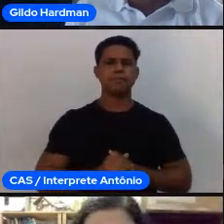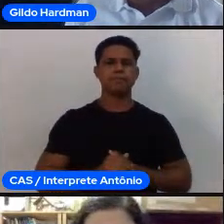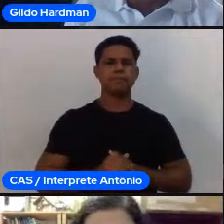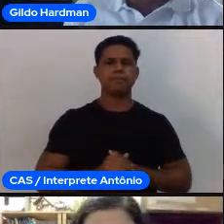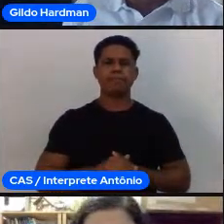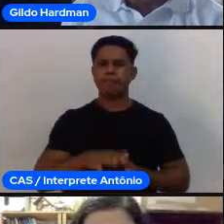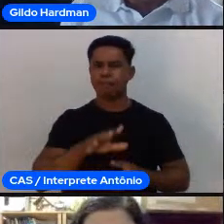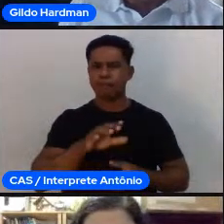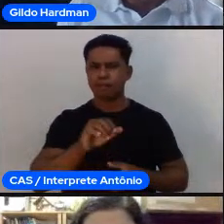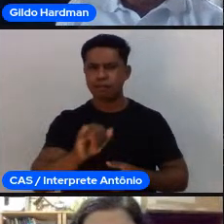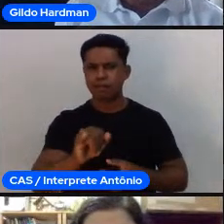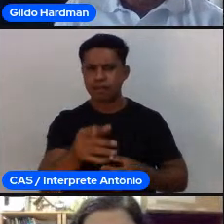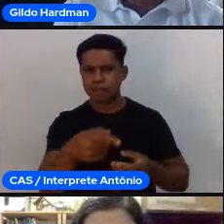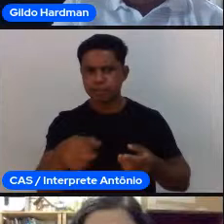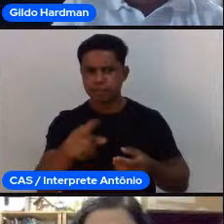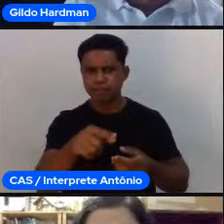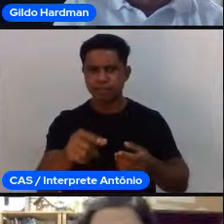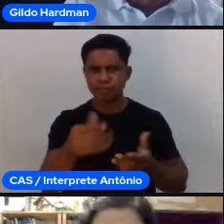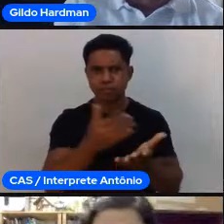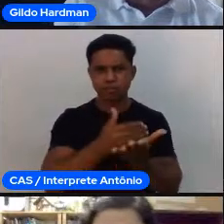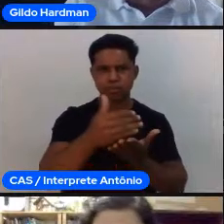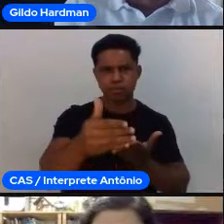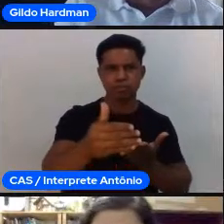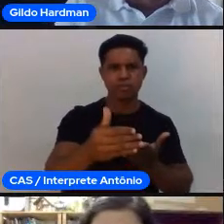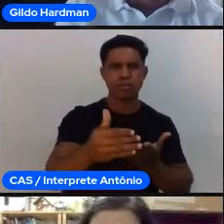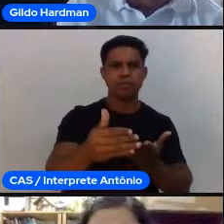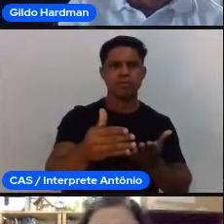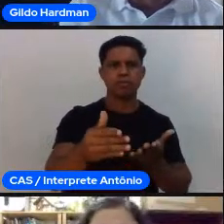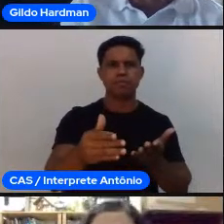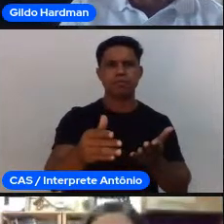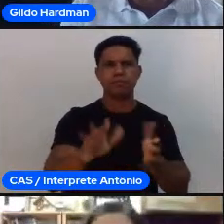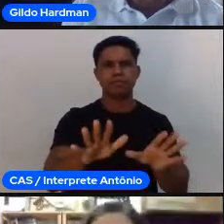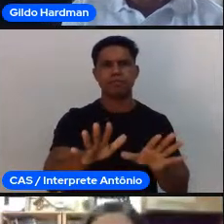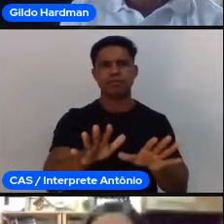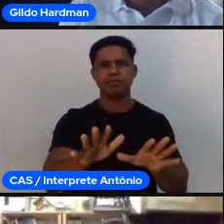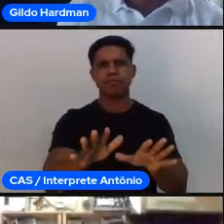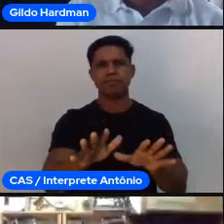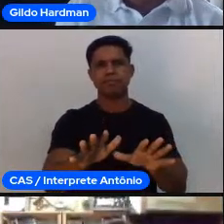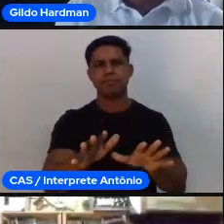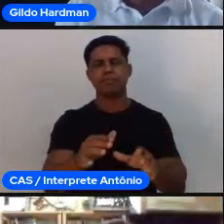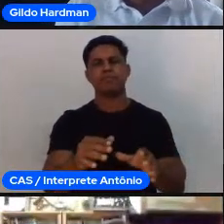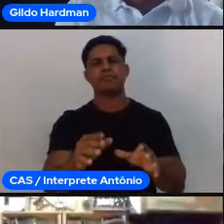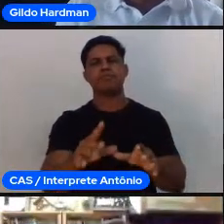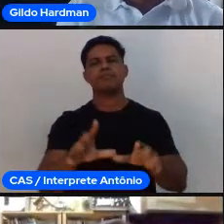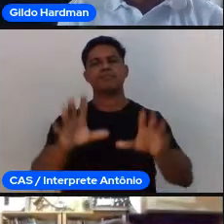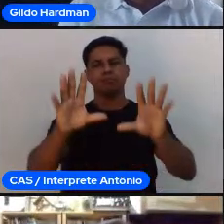pode ser, deixa eu fechar. Tá.